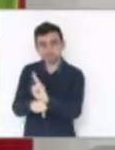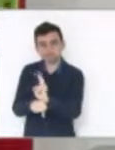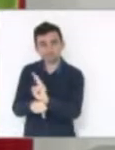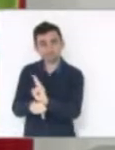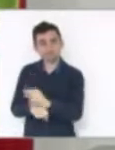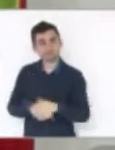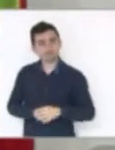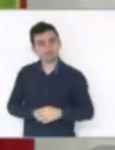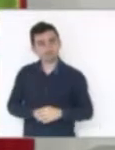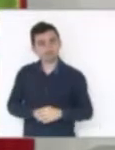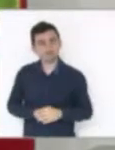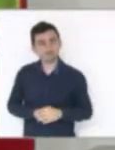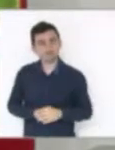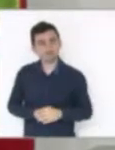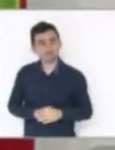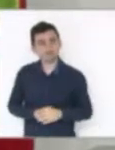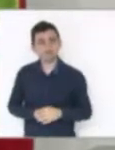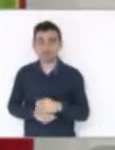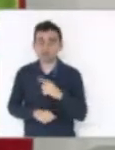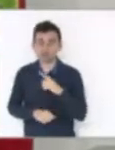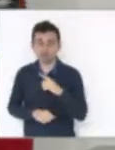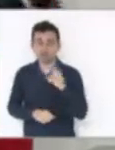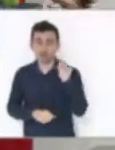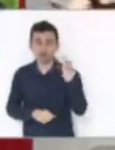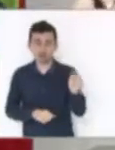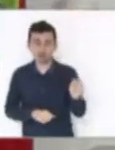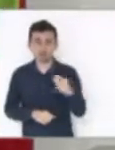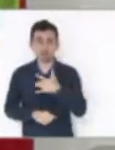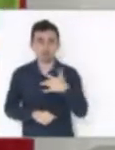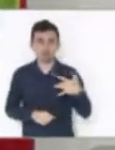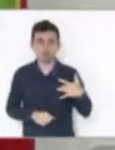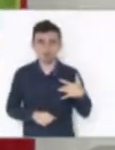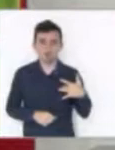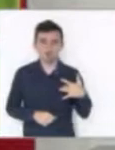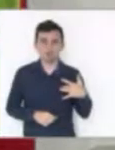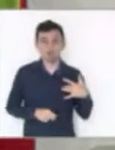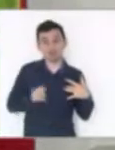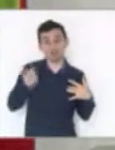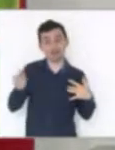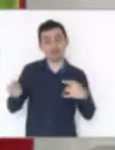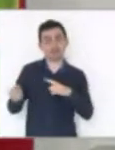Soma-se a situação da saúde, a crise na segurança,